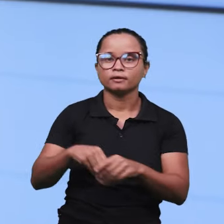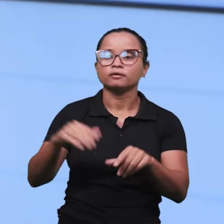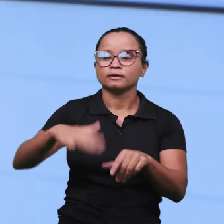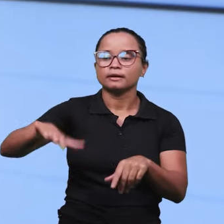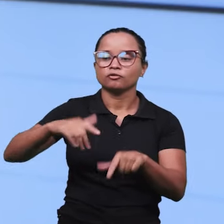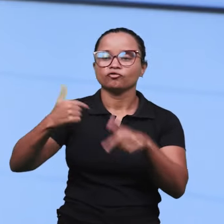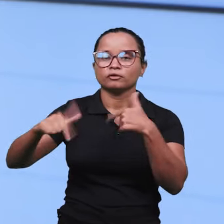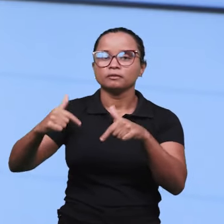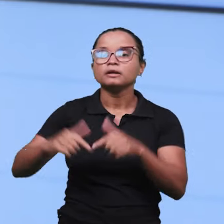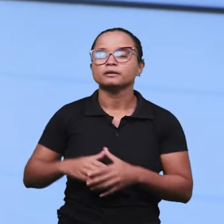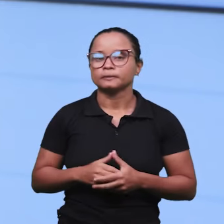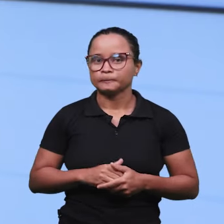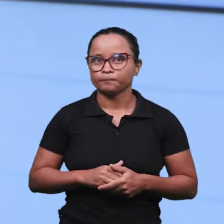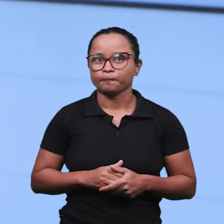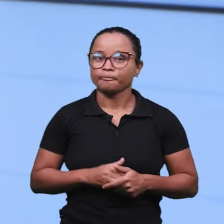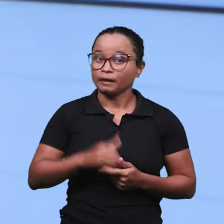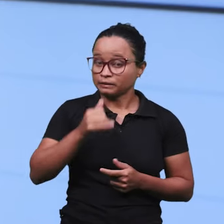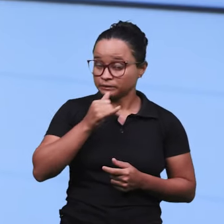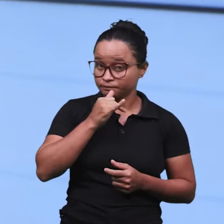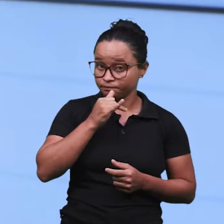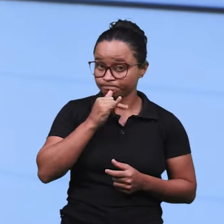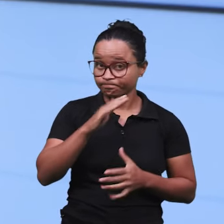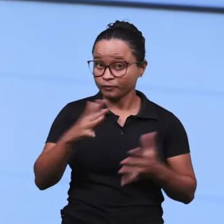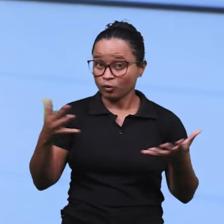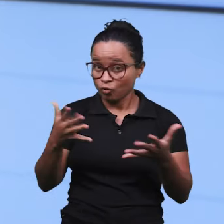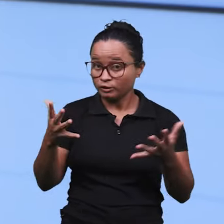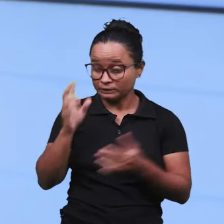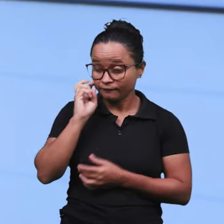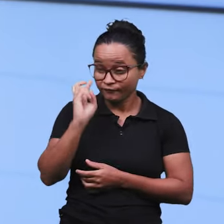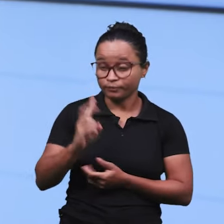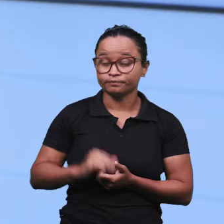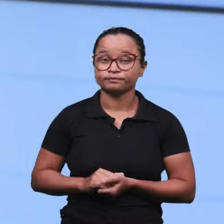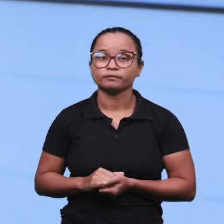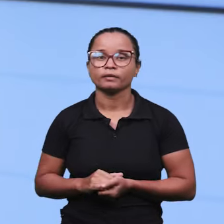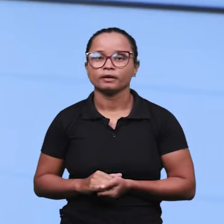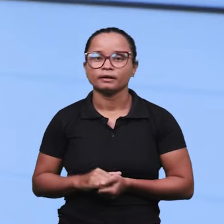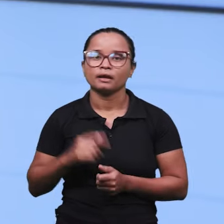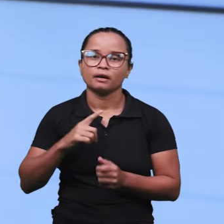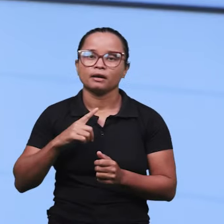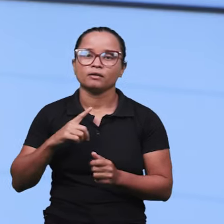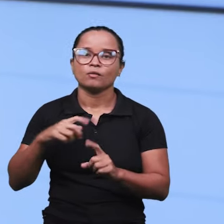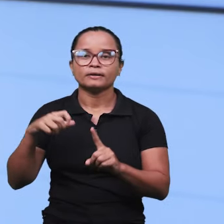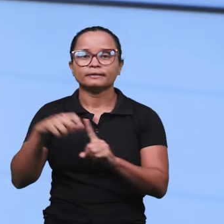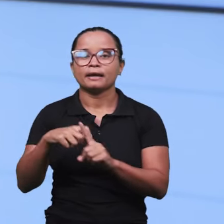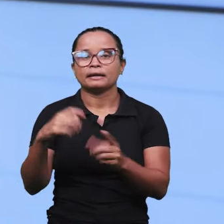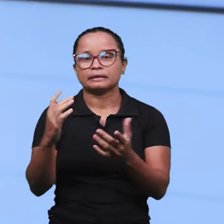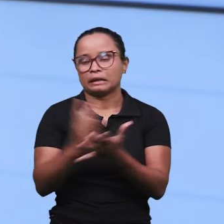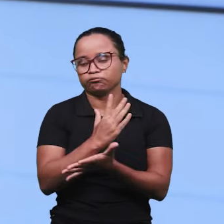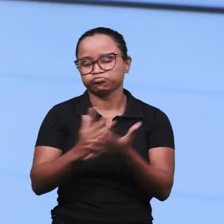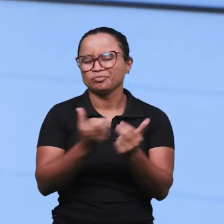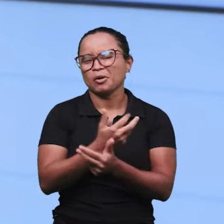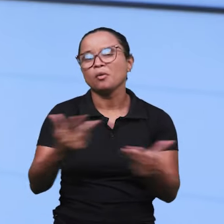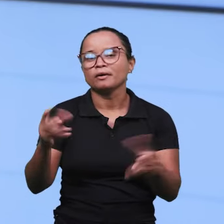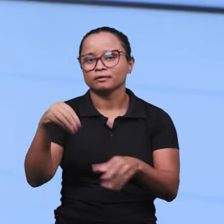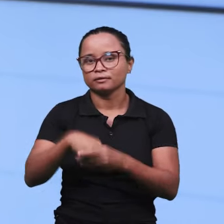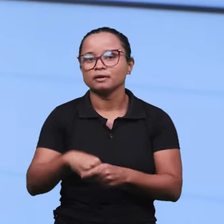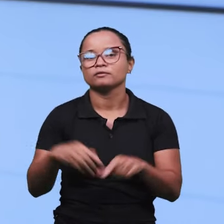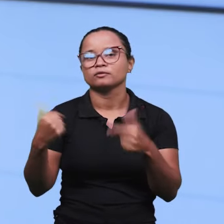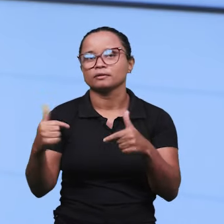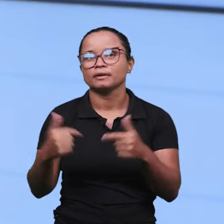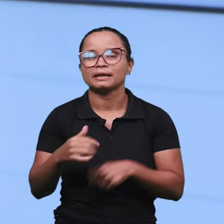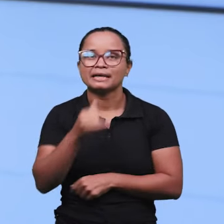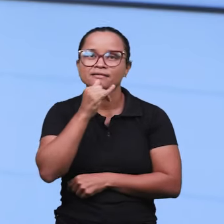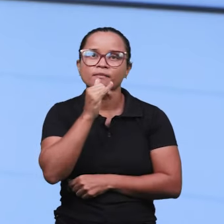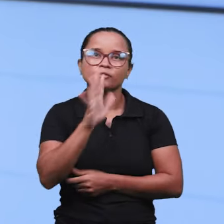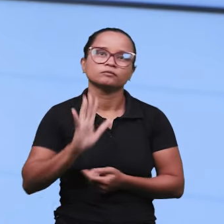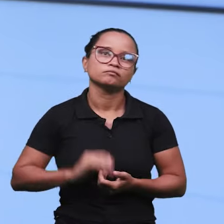nós vemos hoje é que o empregado que sofreu um acidente, né, vamos aqui um exemplo, talvez, mais